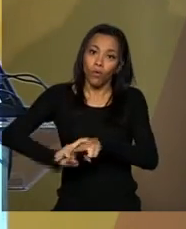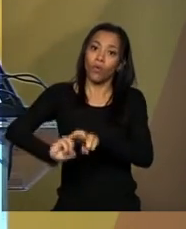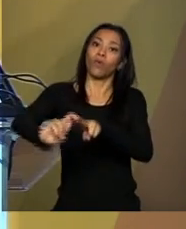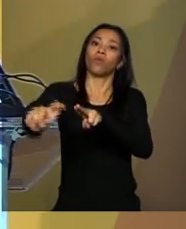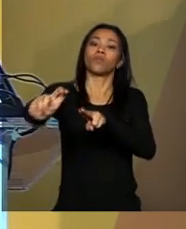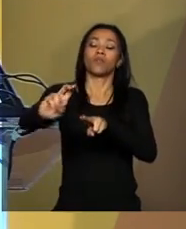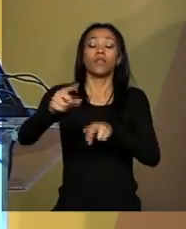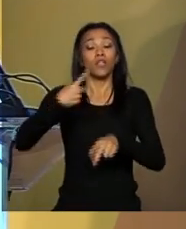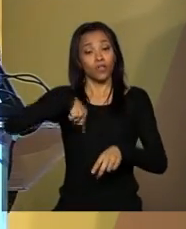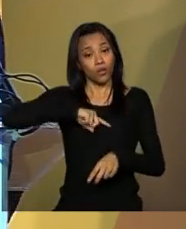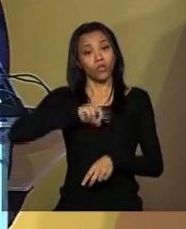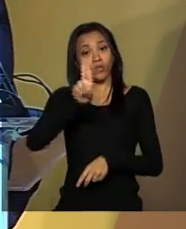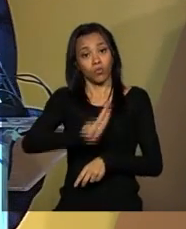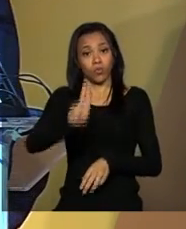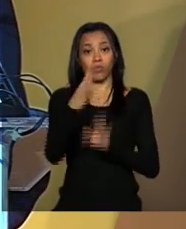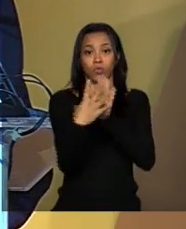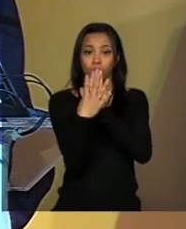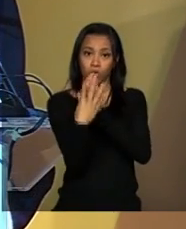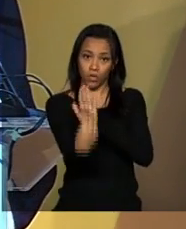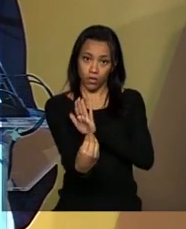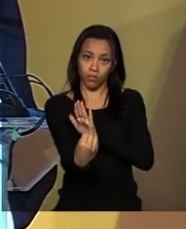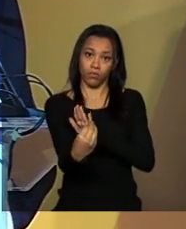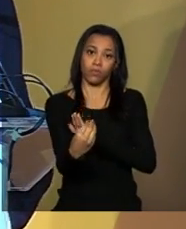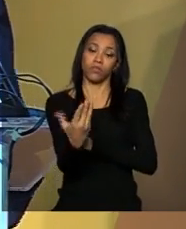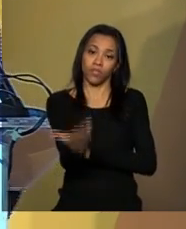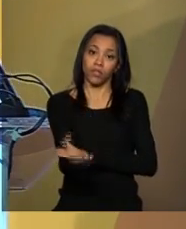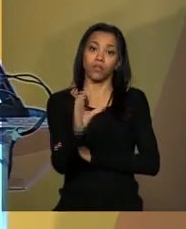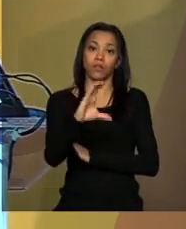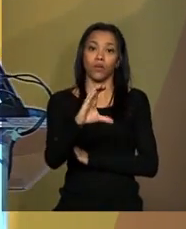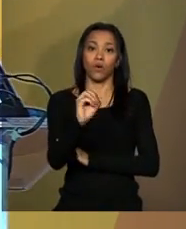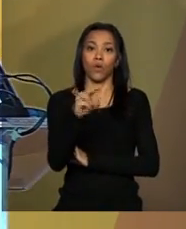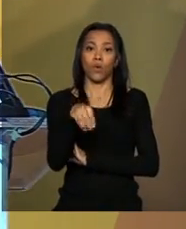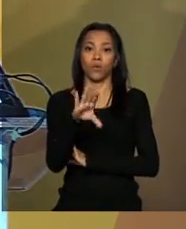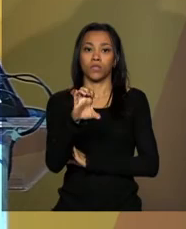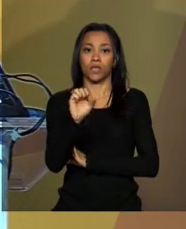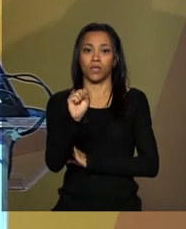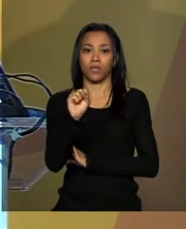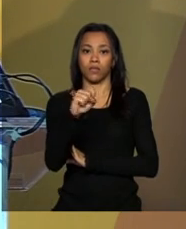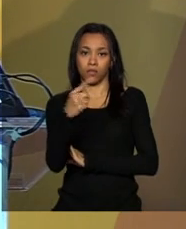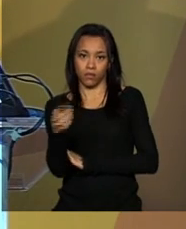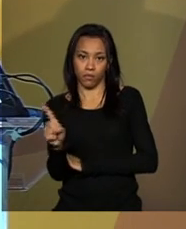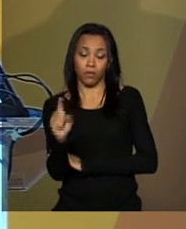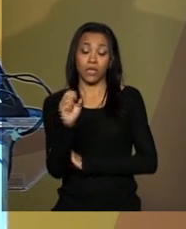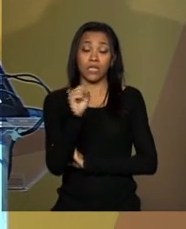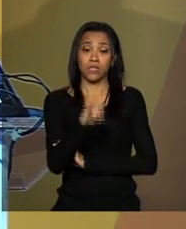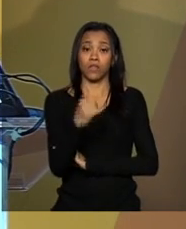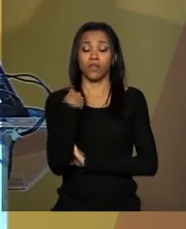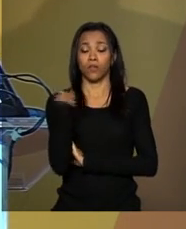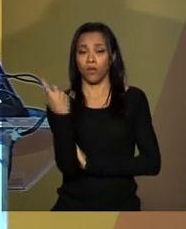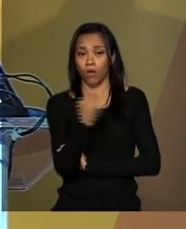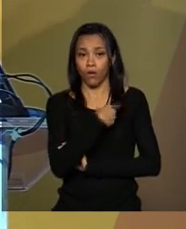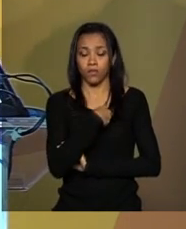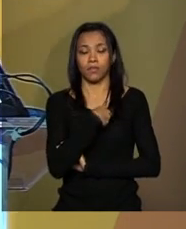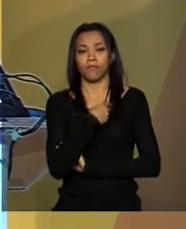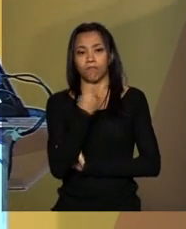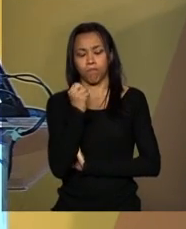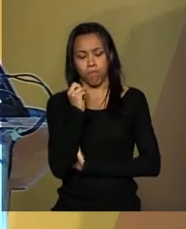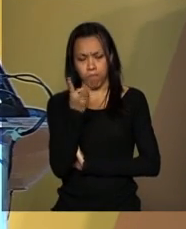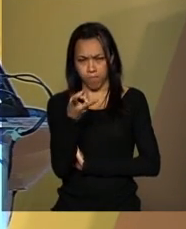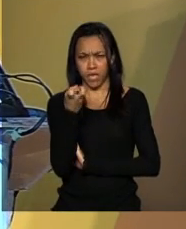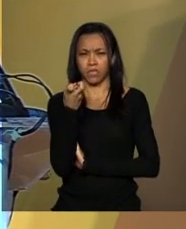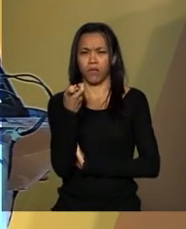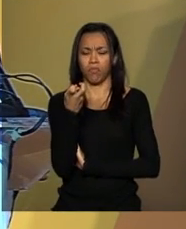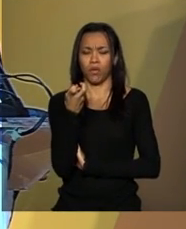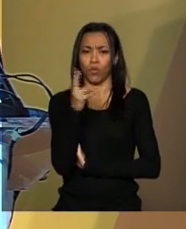as concessões. Se a gente olhar a movimentação nos portos